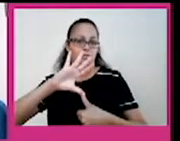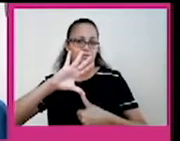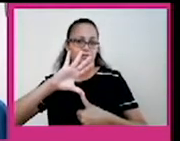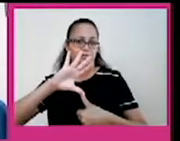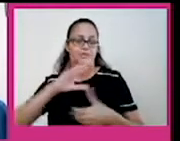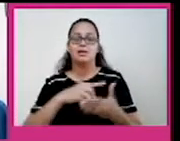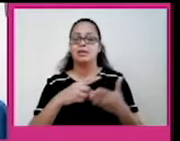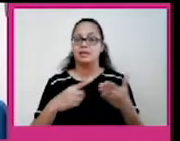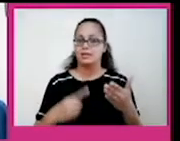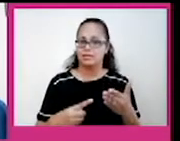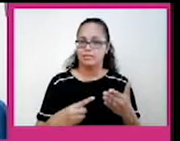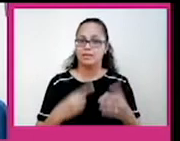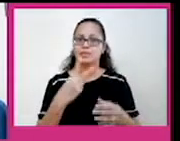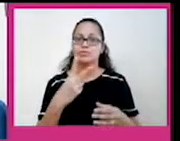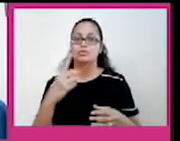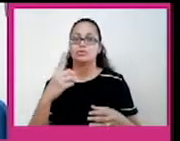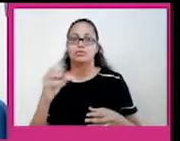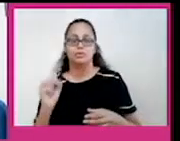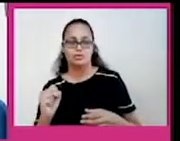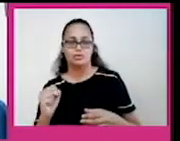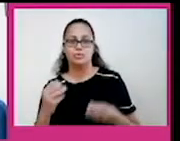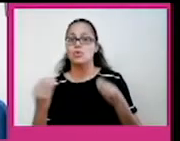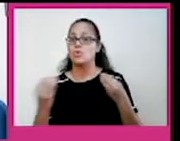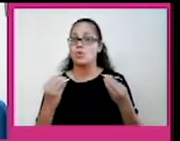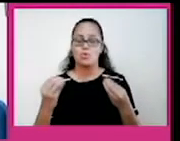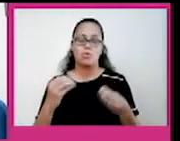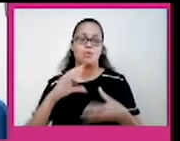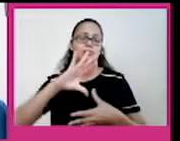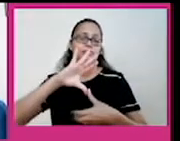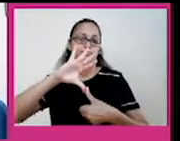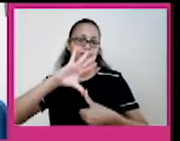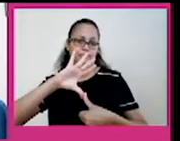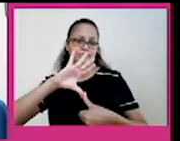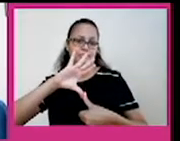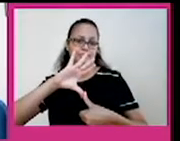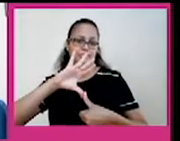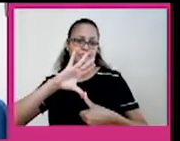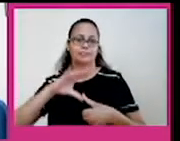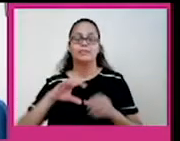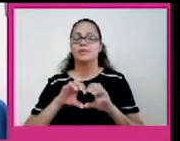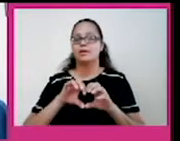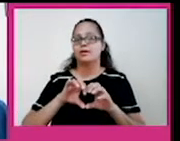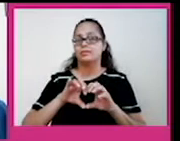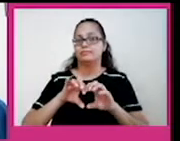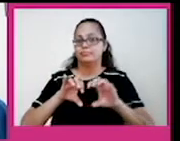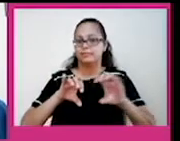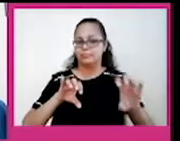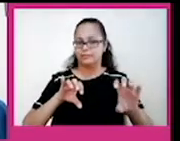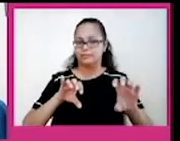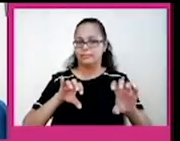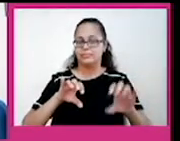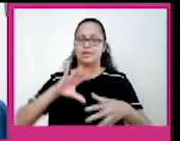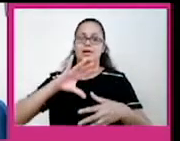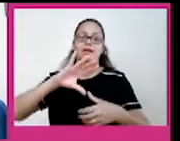218 e ela explica como que se formou o continente americano. Então, ele foi desprendido. Então, a América do Norte,